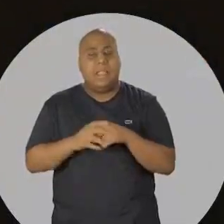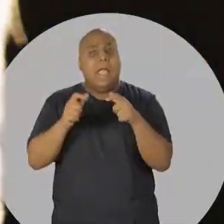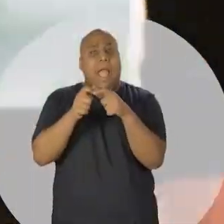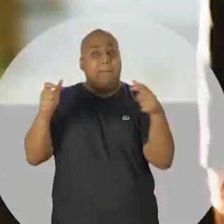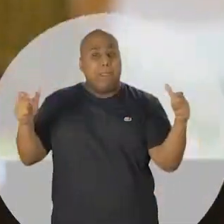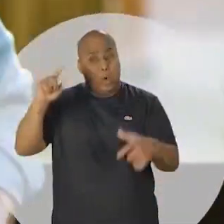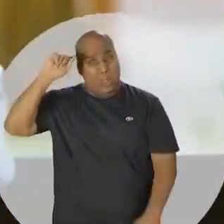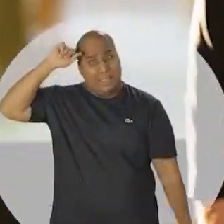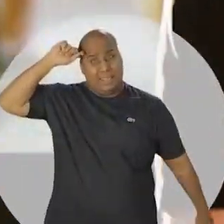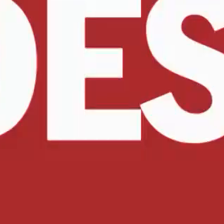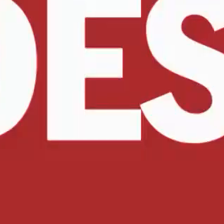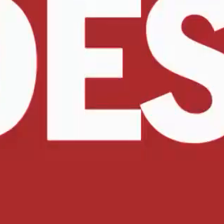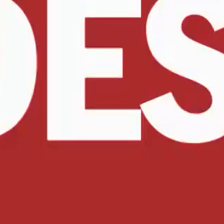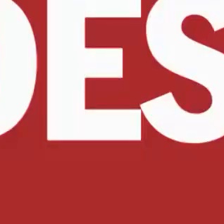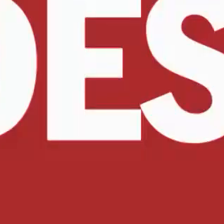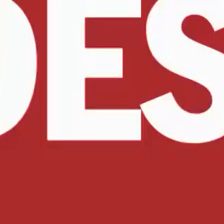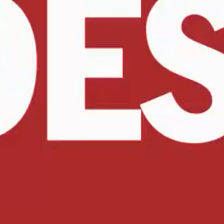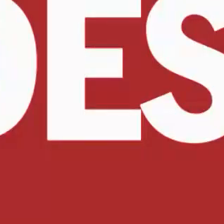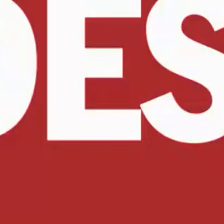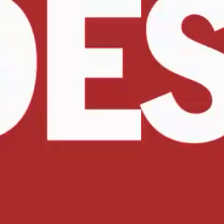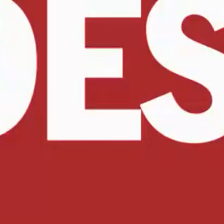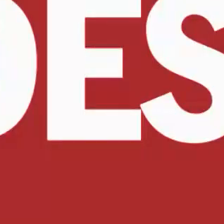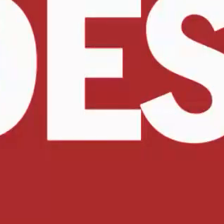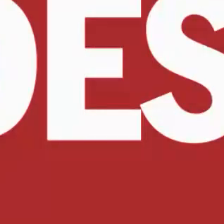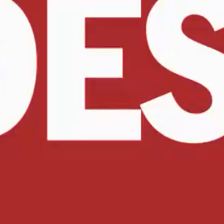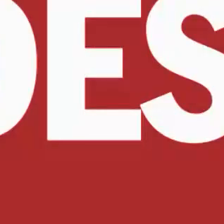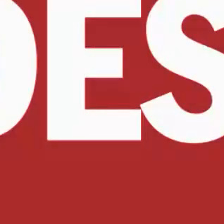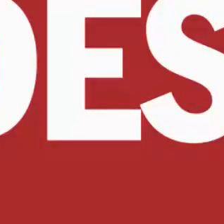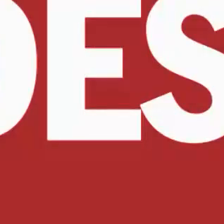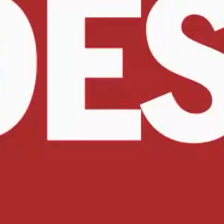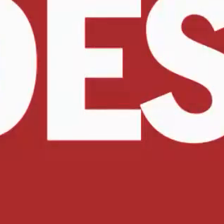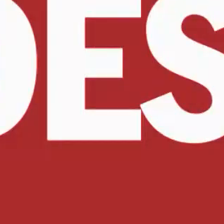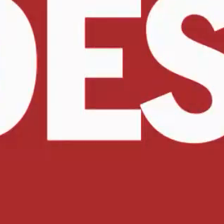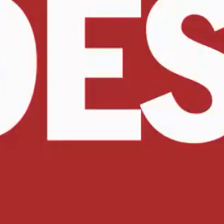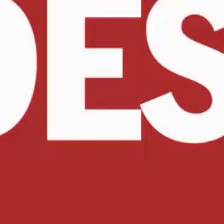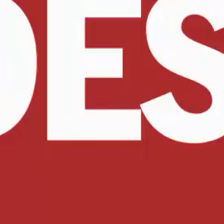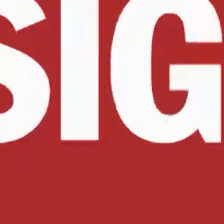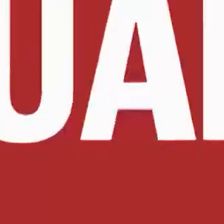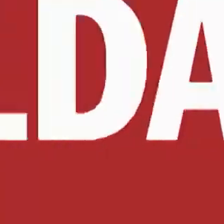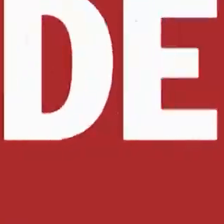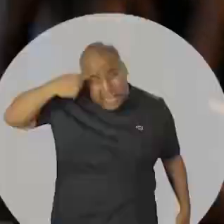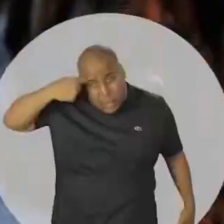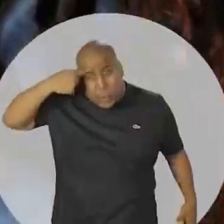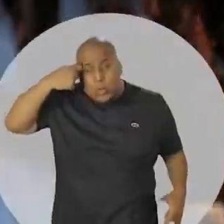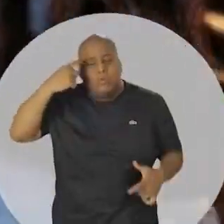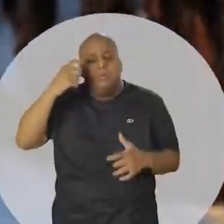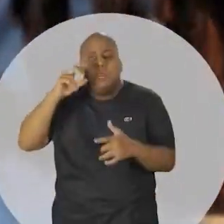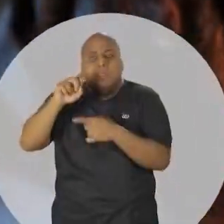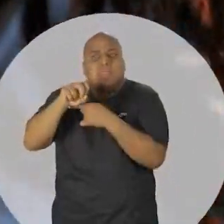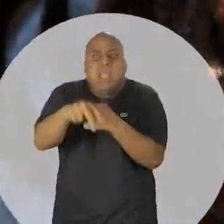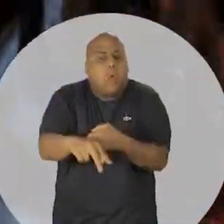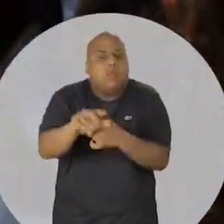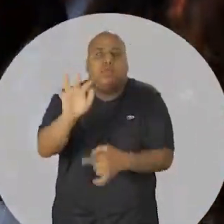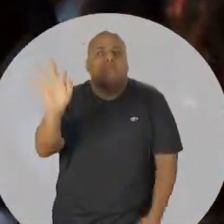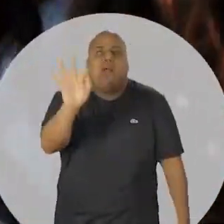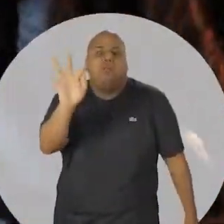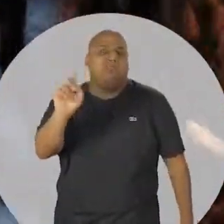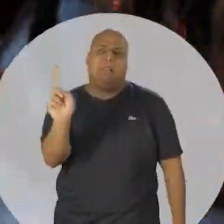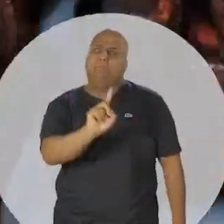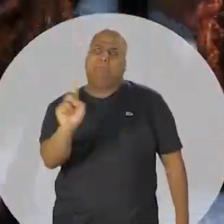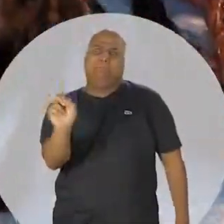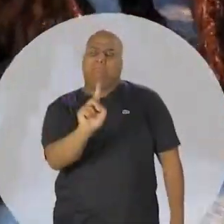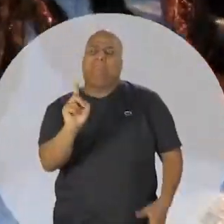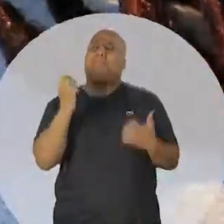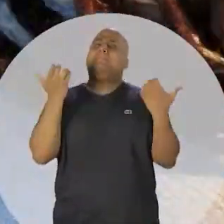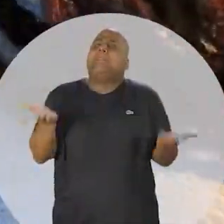A população negra, a grande maioria dessa população, ela ainda não está nas universidades,